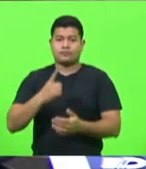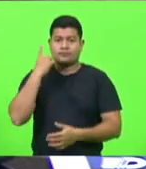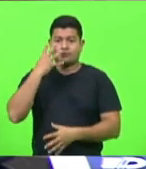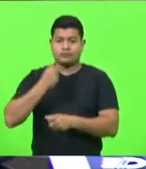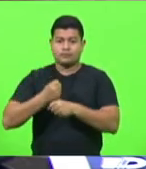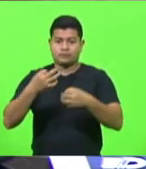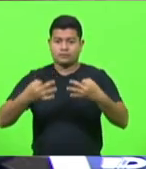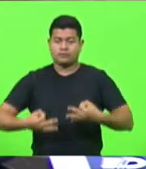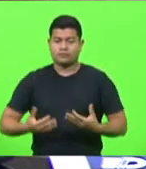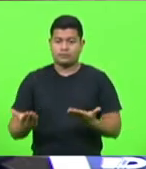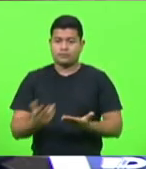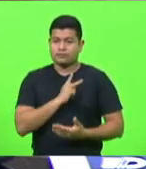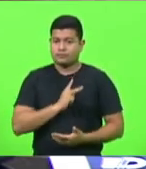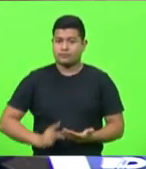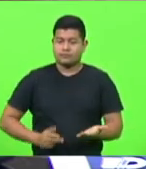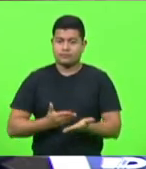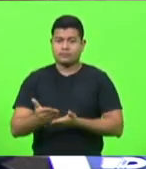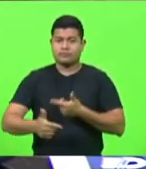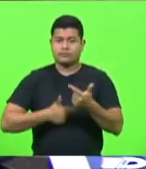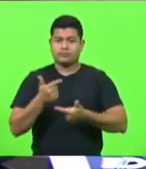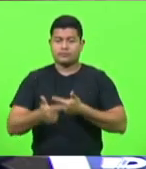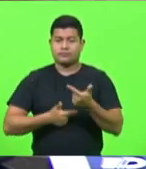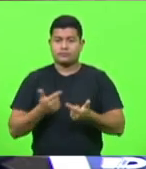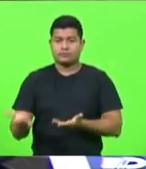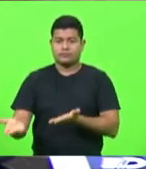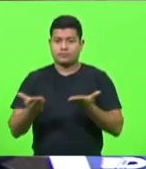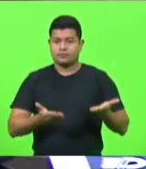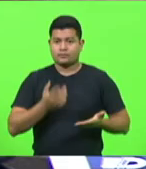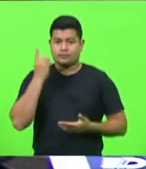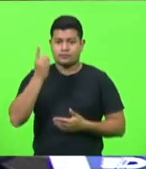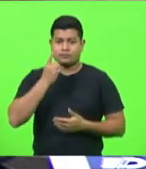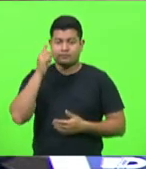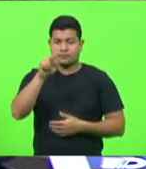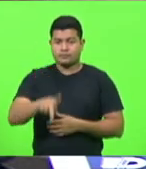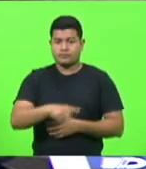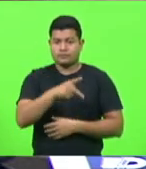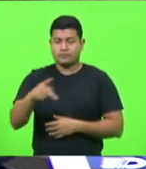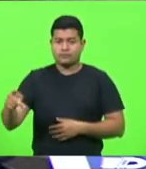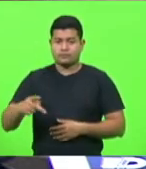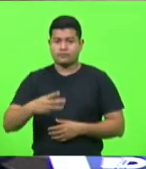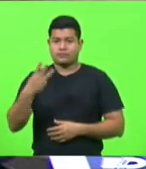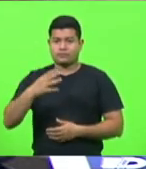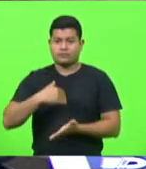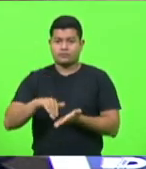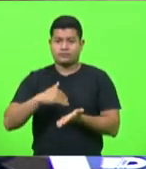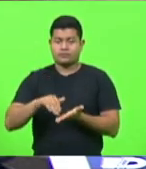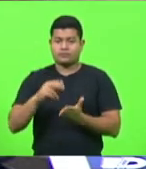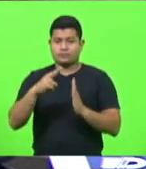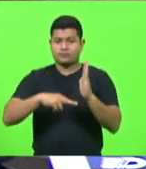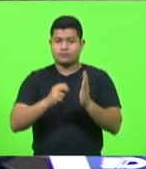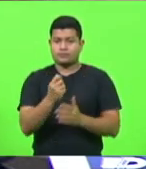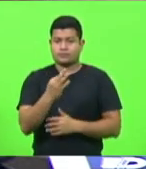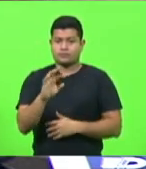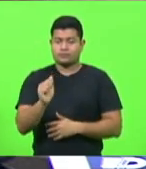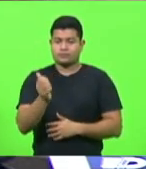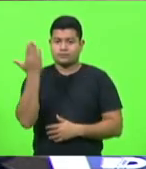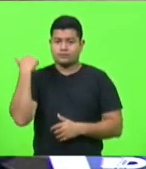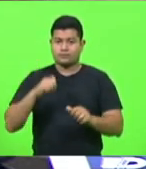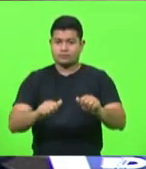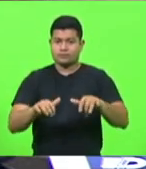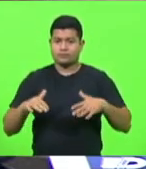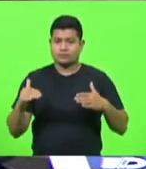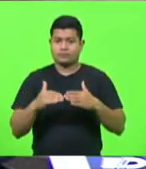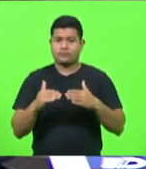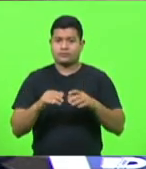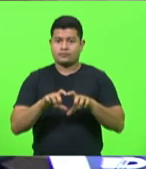Havendo coro regimental, o senhor presidente declarou abertos os trabalhos e convidou o senhor deputado, padre Pedro Valdeceira, terceiro secretário, para proceder à leitura das atas de sessões anteriores que,